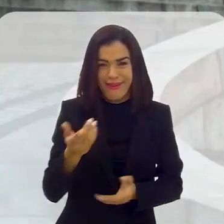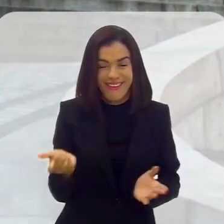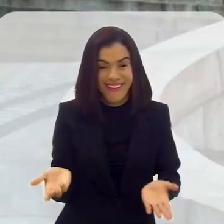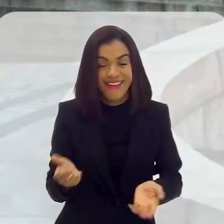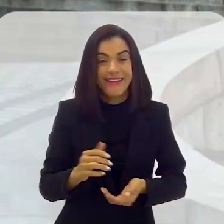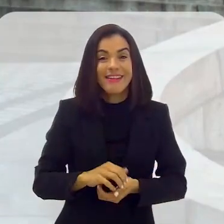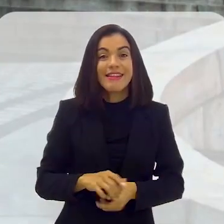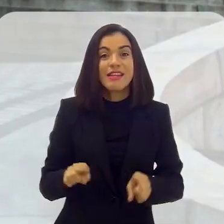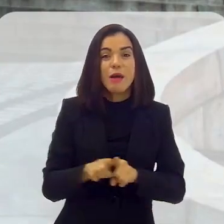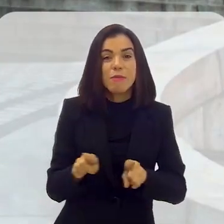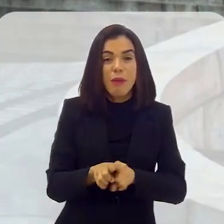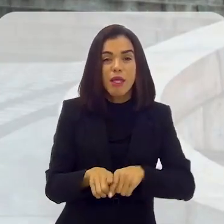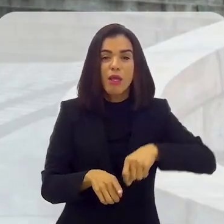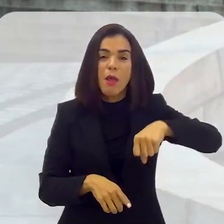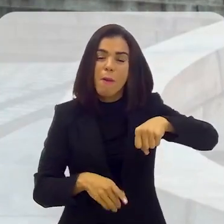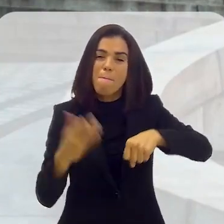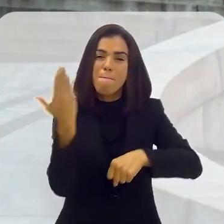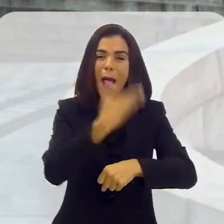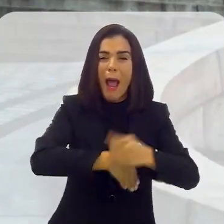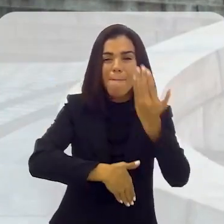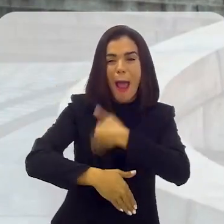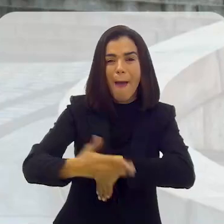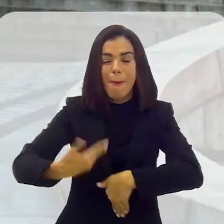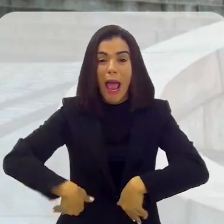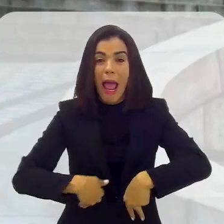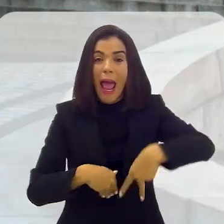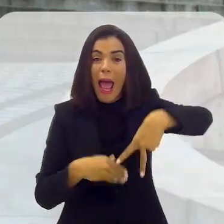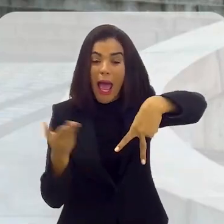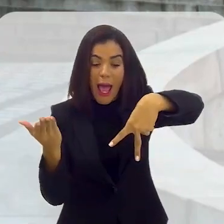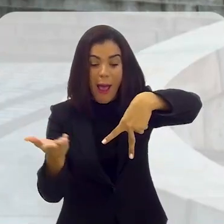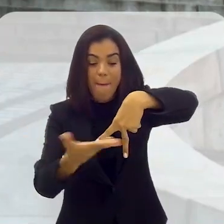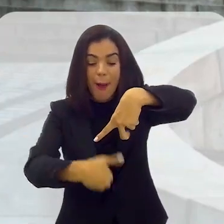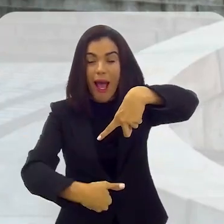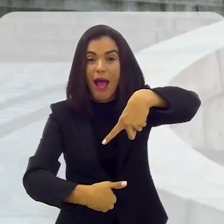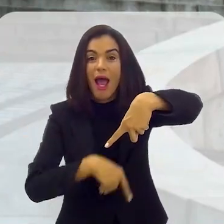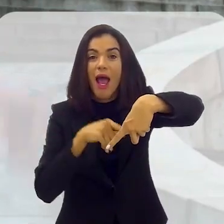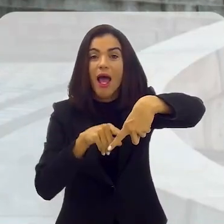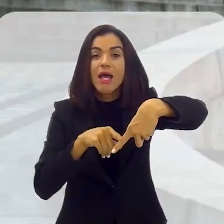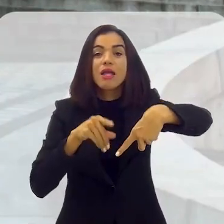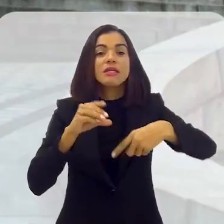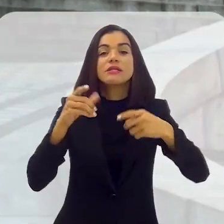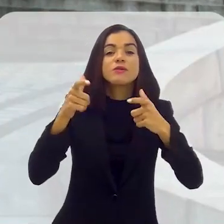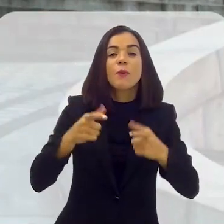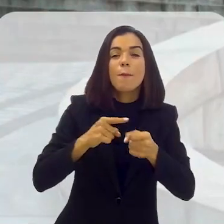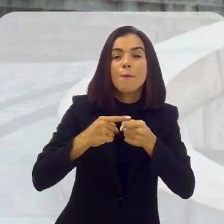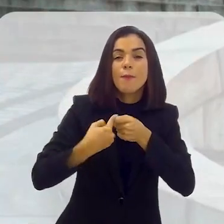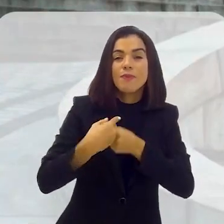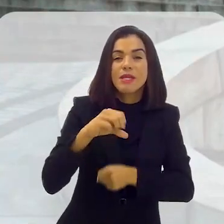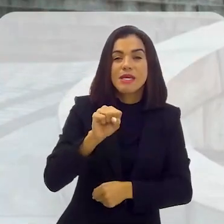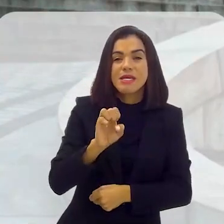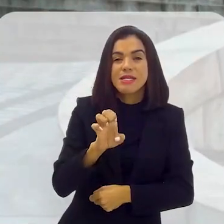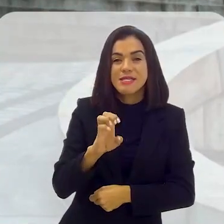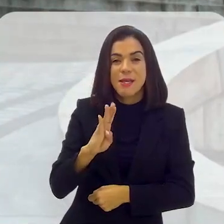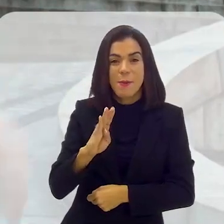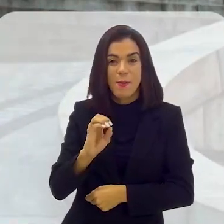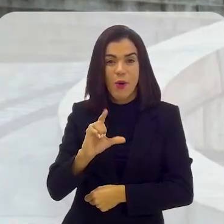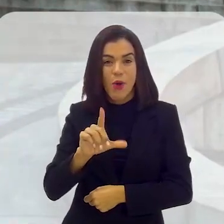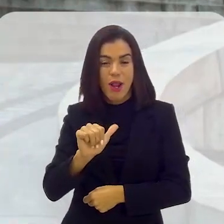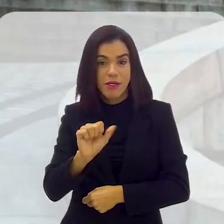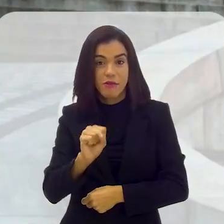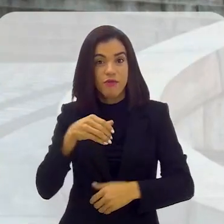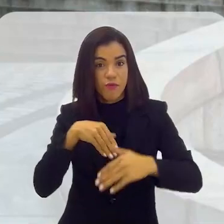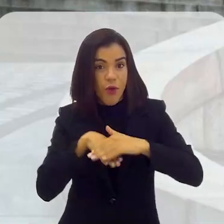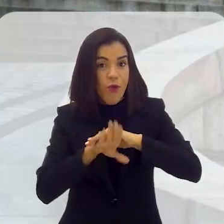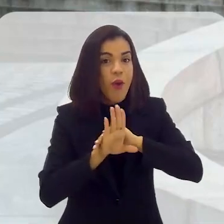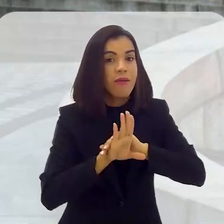que o dente. E quando foi cortada em pedaços, a perna esquerda dele, que foi colocada em cebolas, distrito de